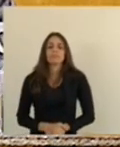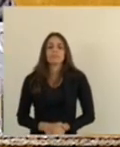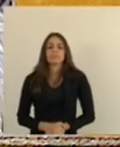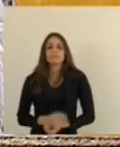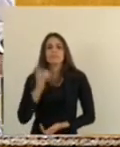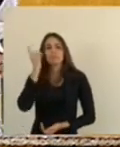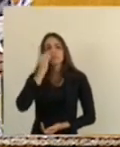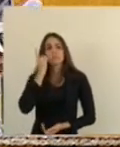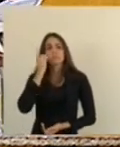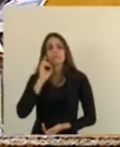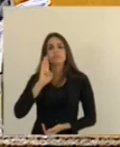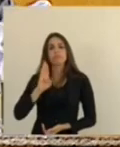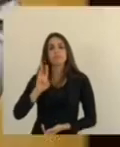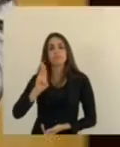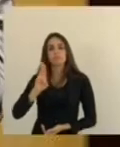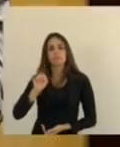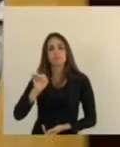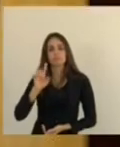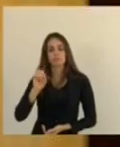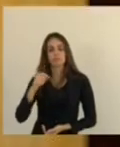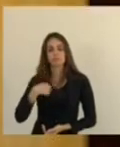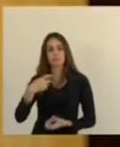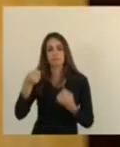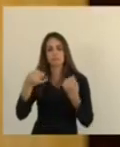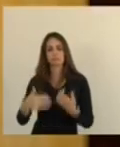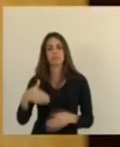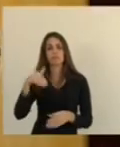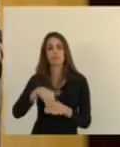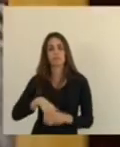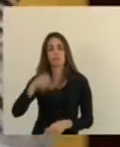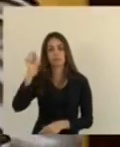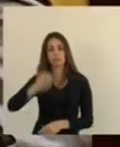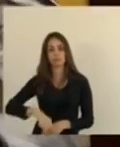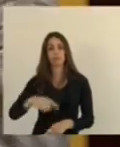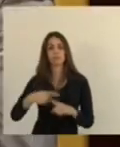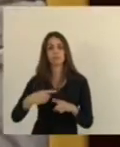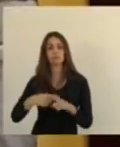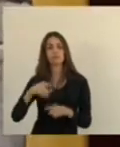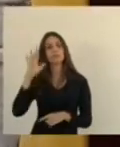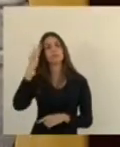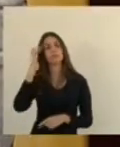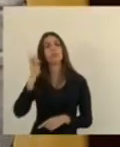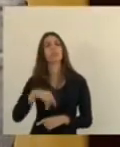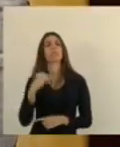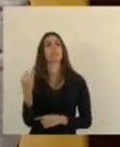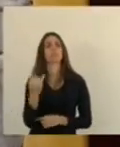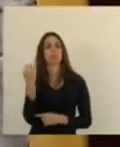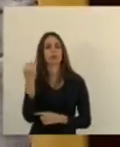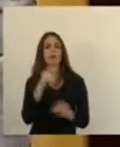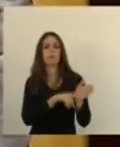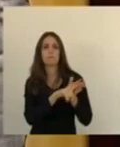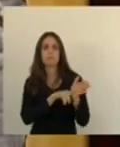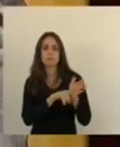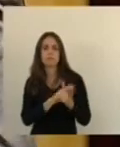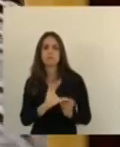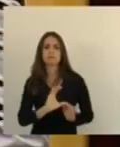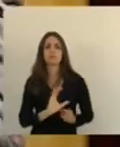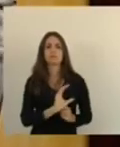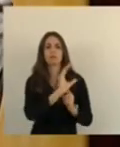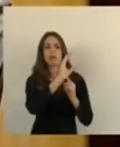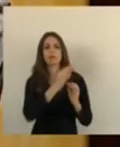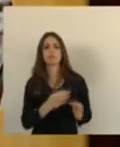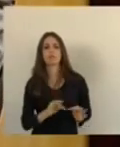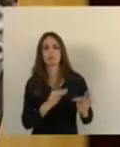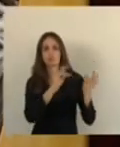Bruno Lamas Sr. Presidente, justifico meu voto sim Acreditando na importância da pesquisa Da ciência, da